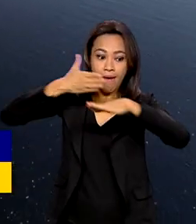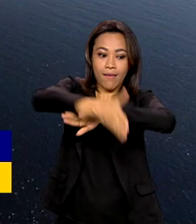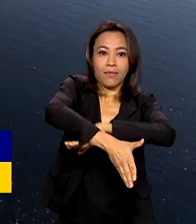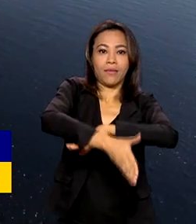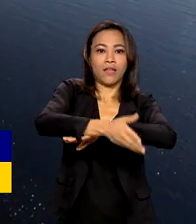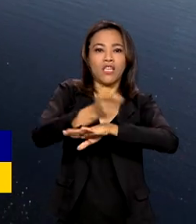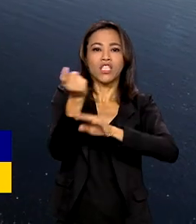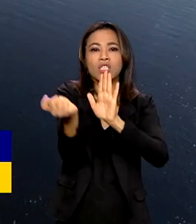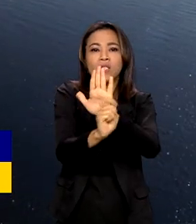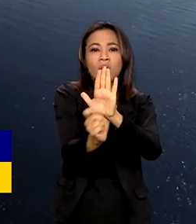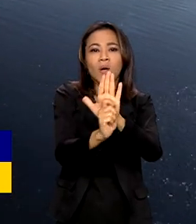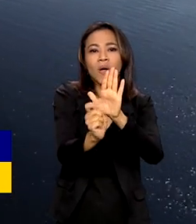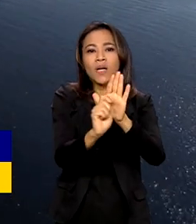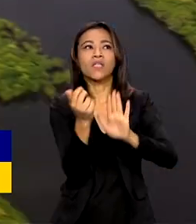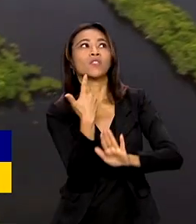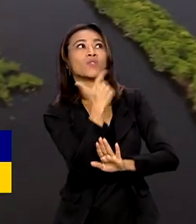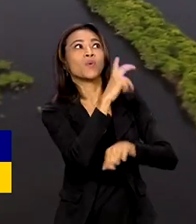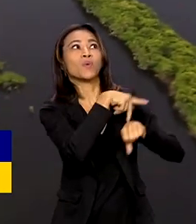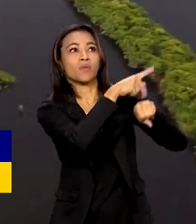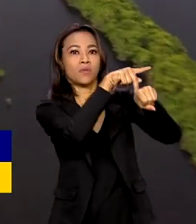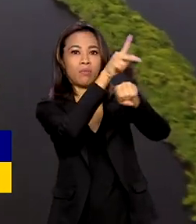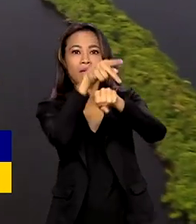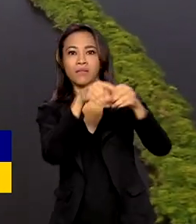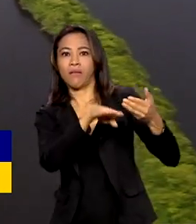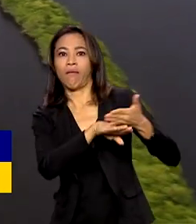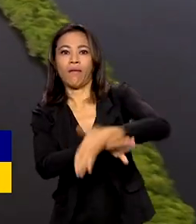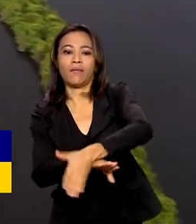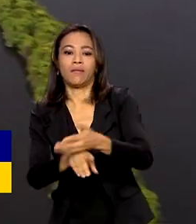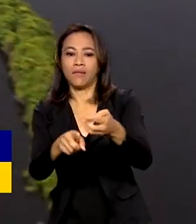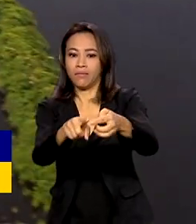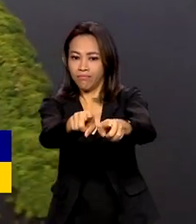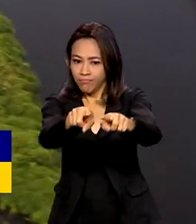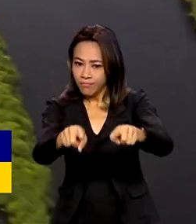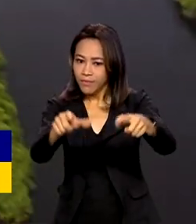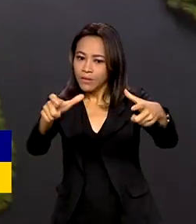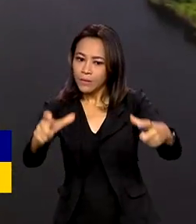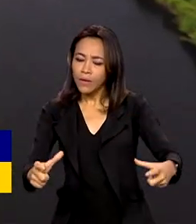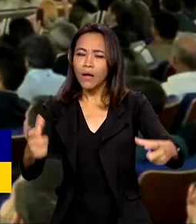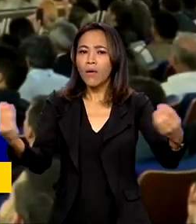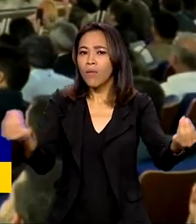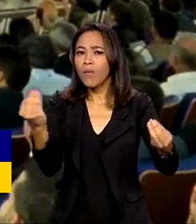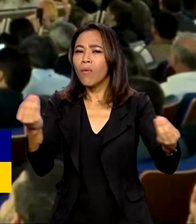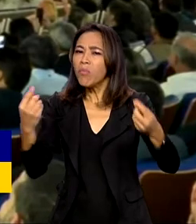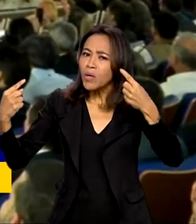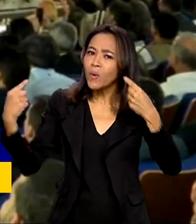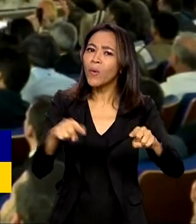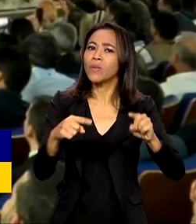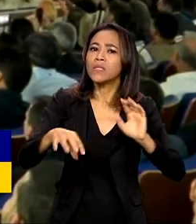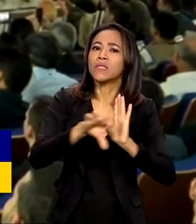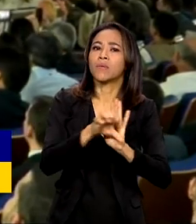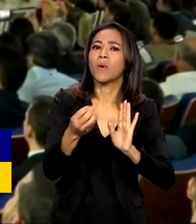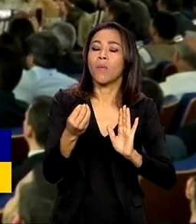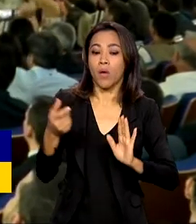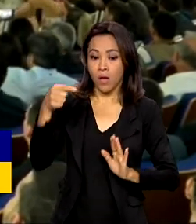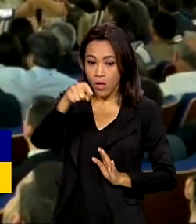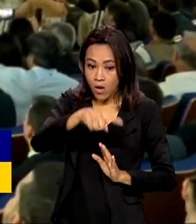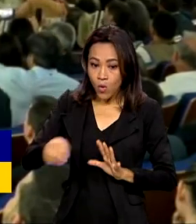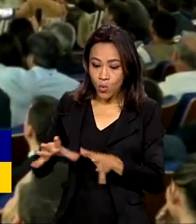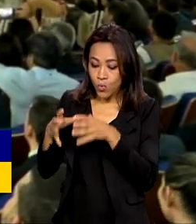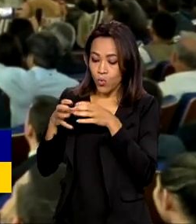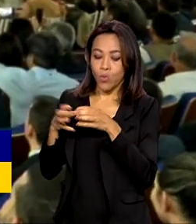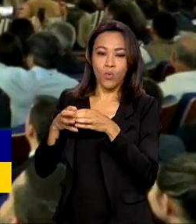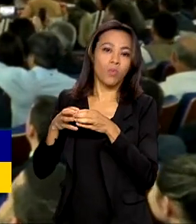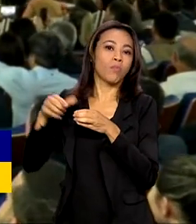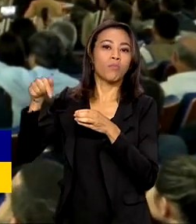drogas que vêm de outros países. Para debater como combater esses crimes, a Comissão de Segurança Pública do Senado